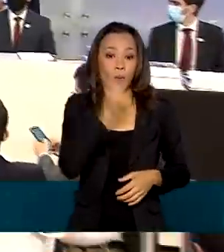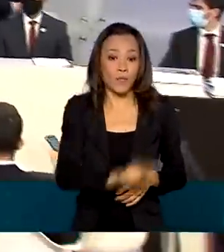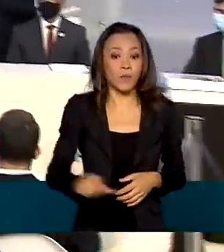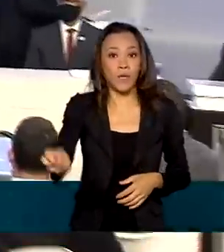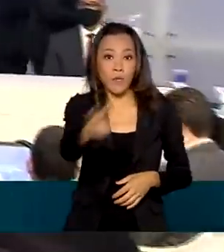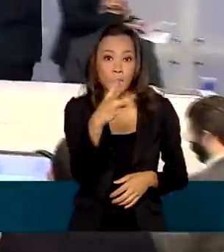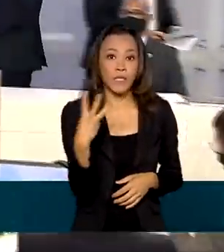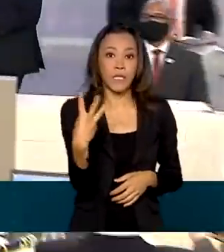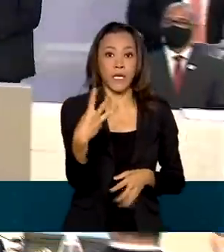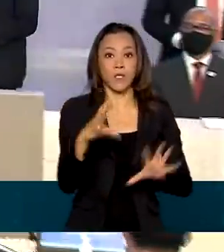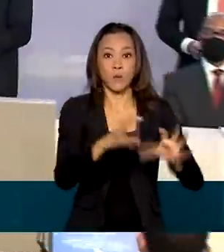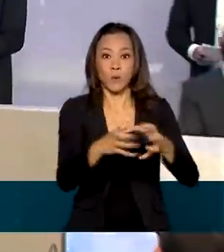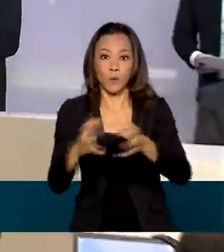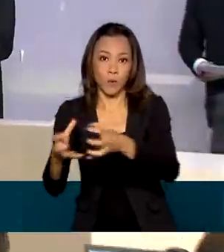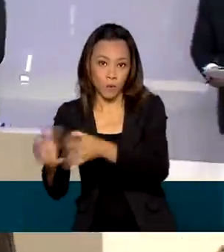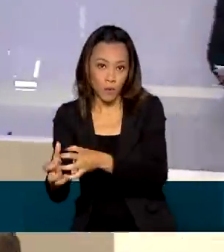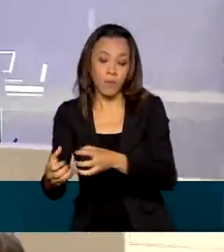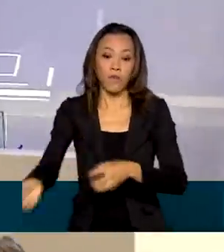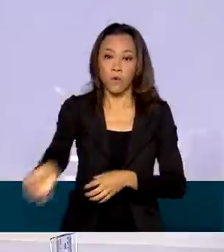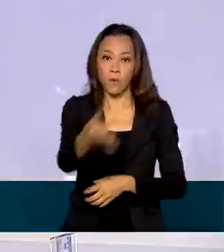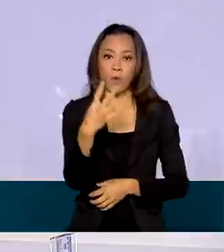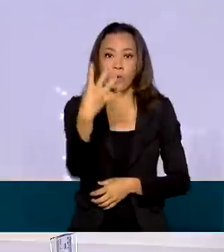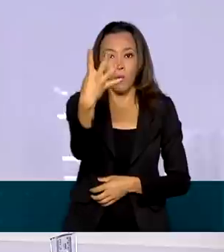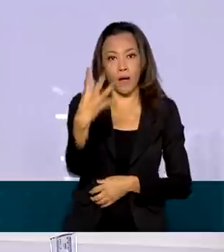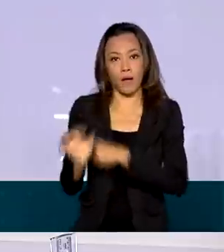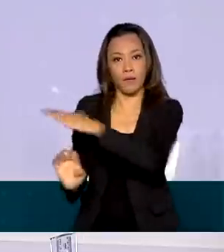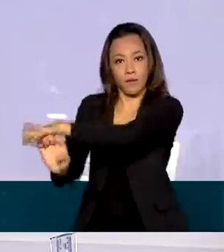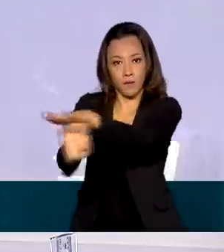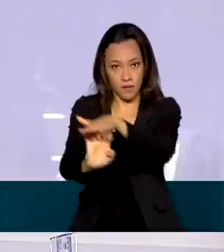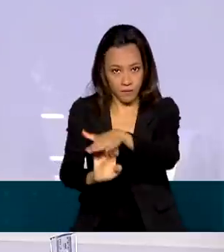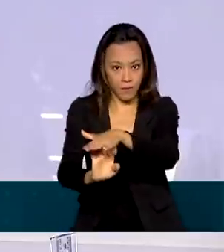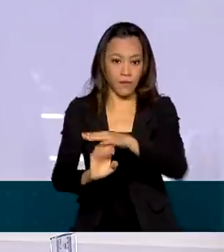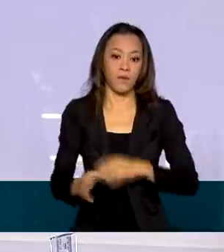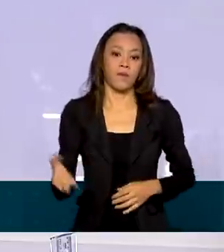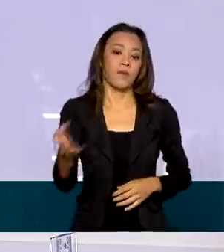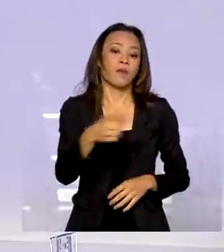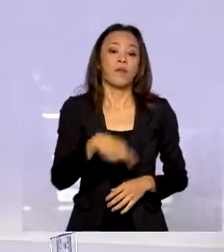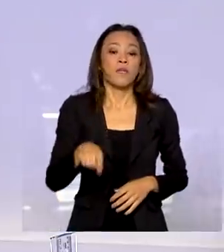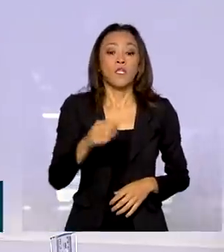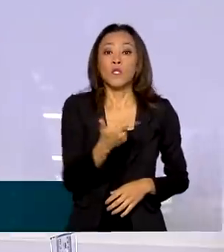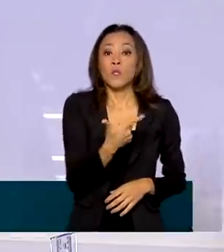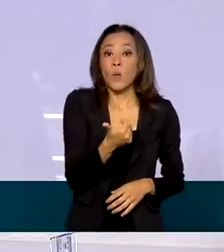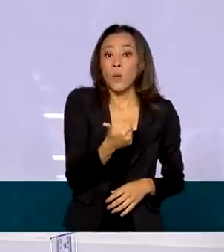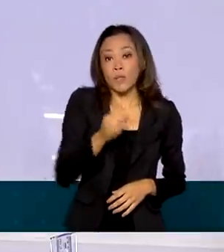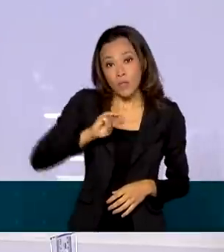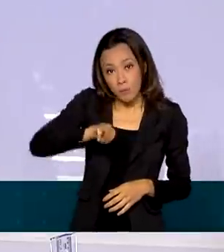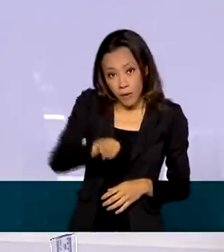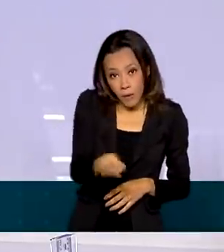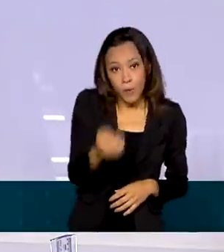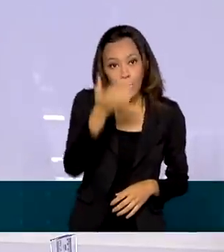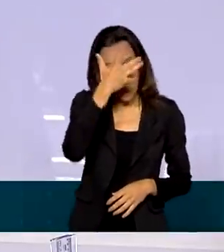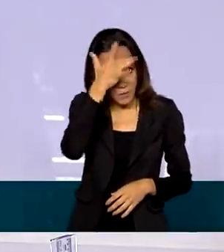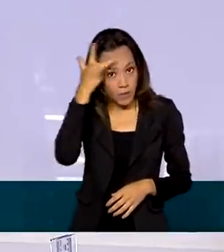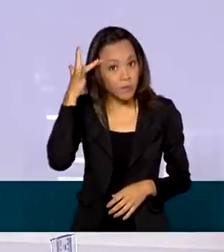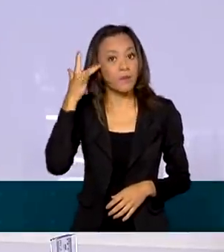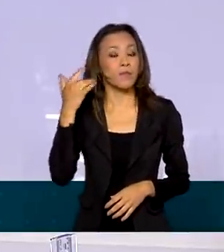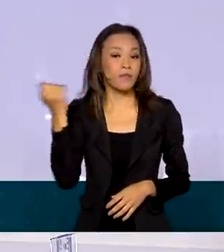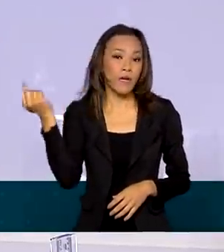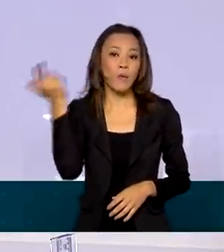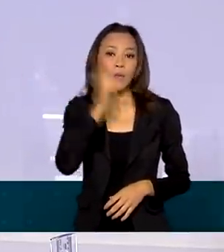que foram disputados por quatro concessionárias. Doze milhões de pessoas que serão beneficiadas por esses investimentos.